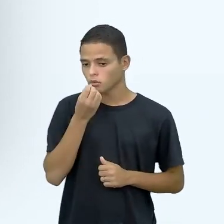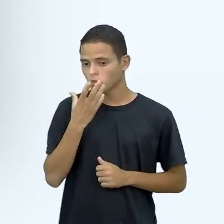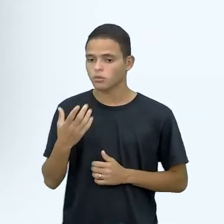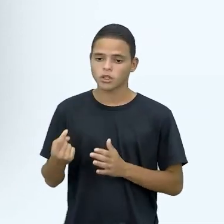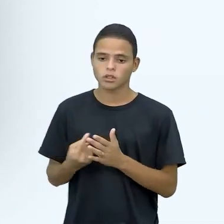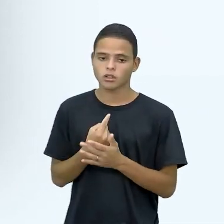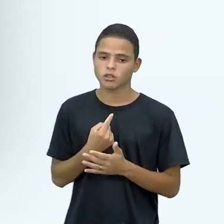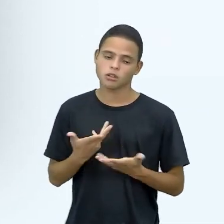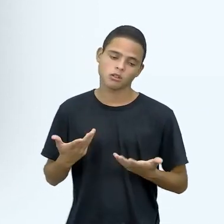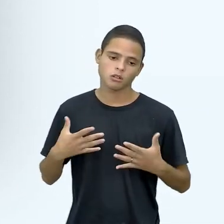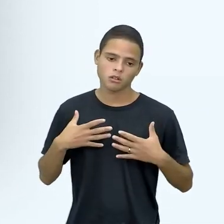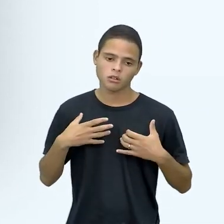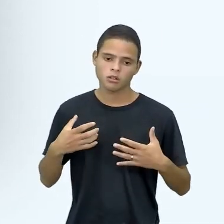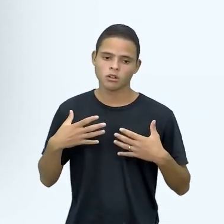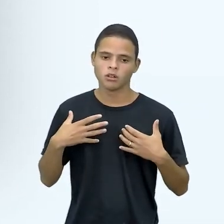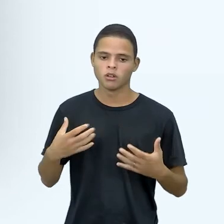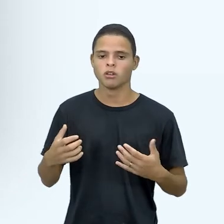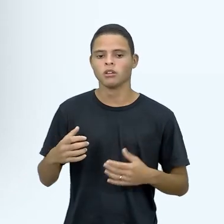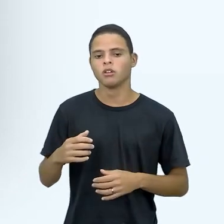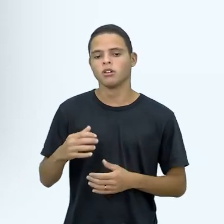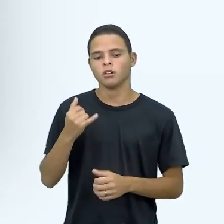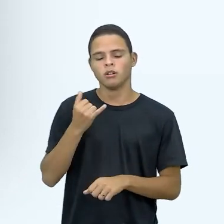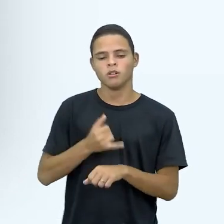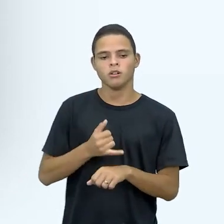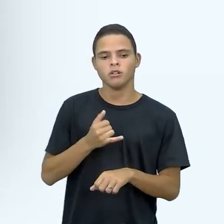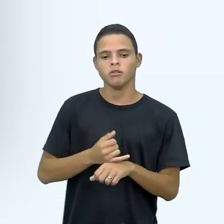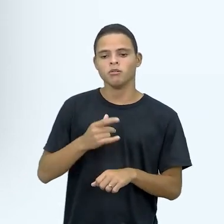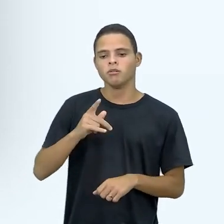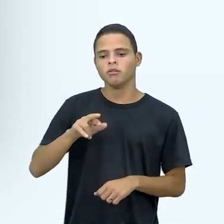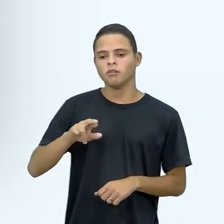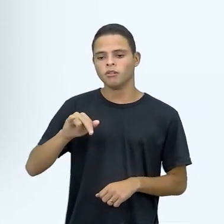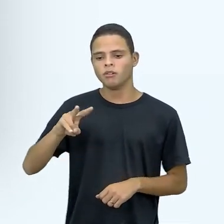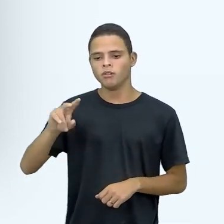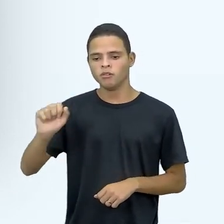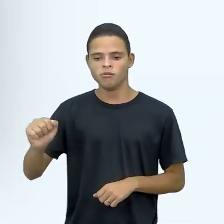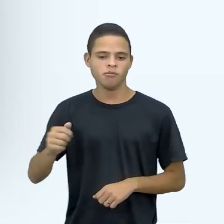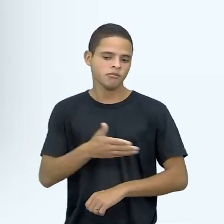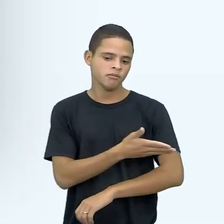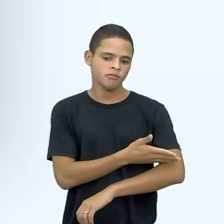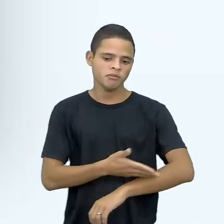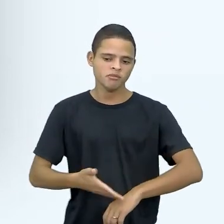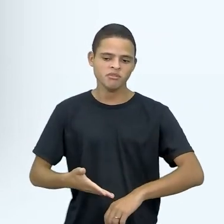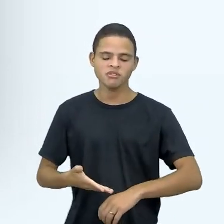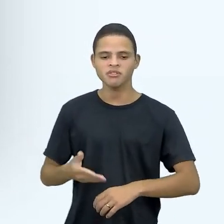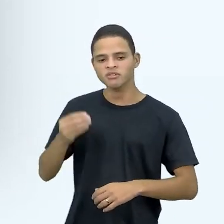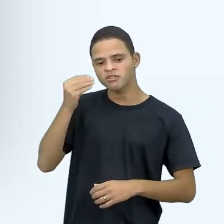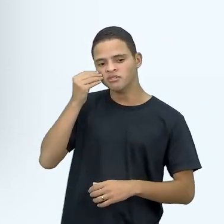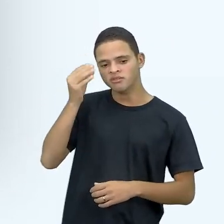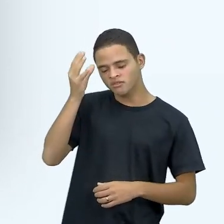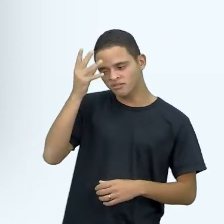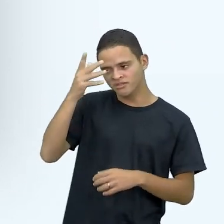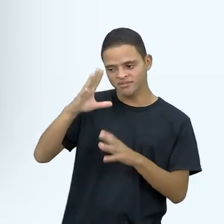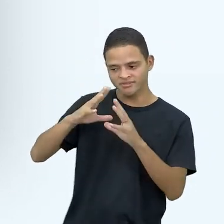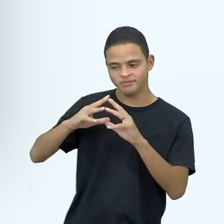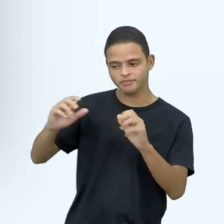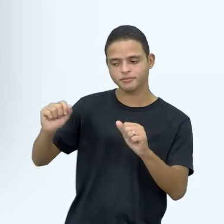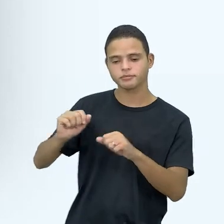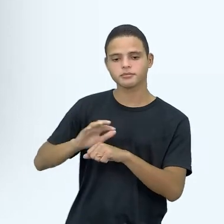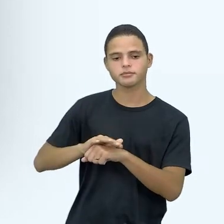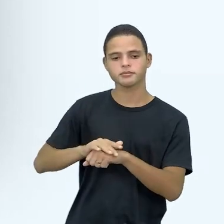no caso da anemia ferro-priva, né, é comum para tratar isso, como você está falando, né,